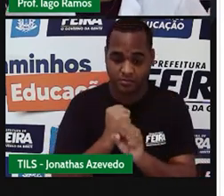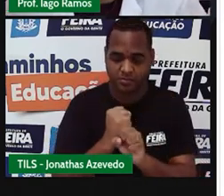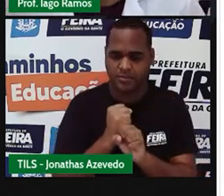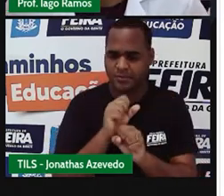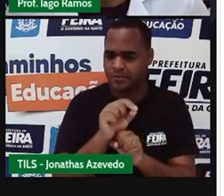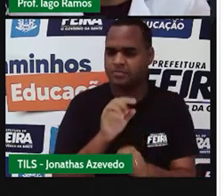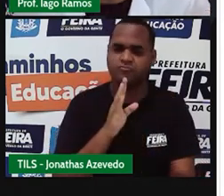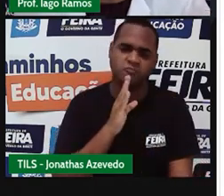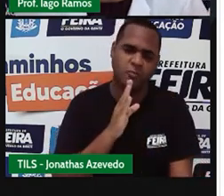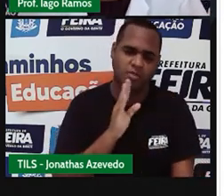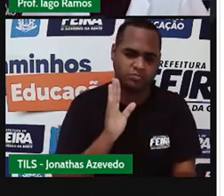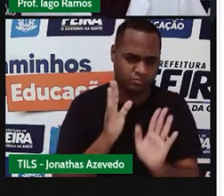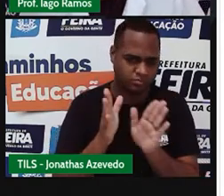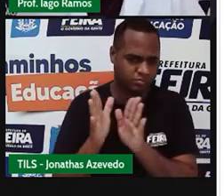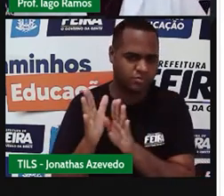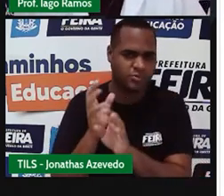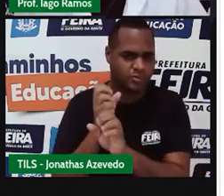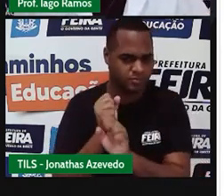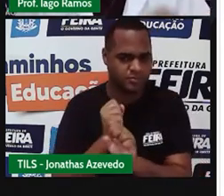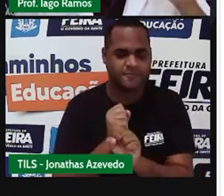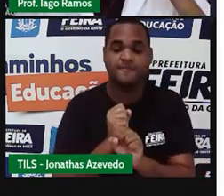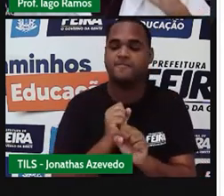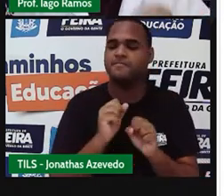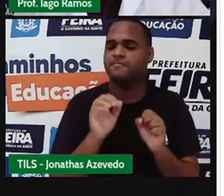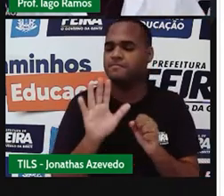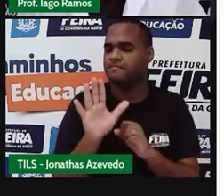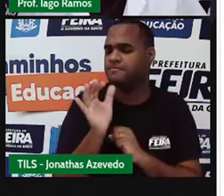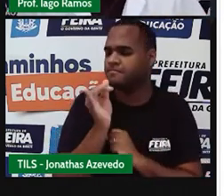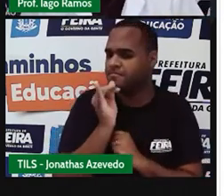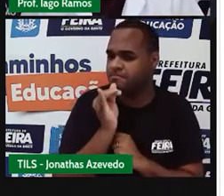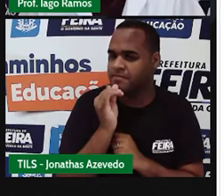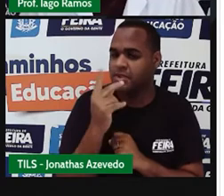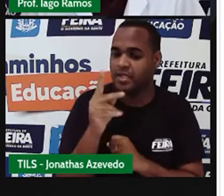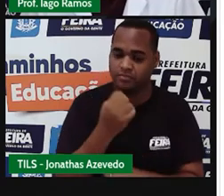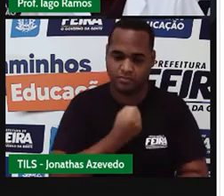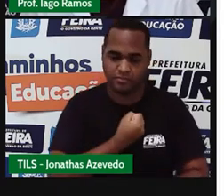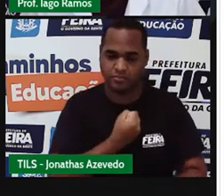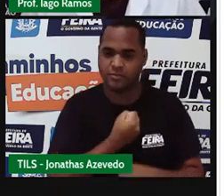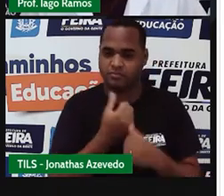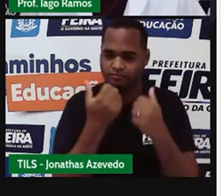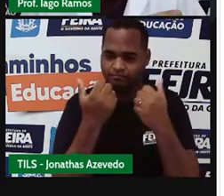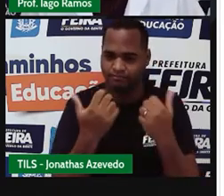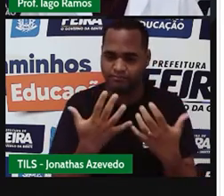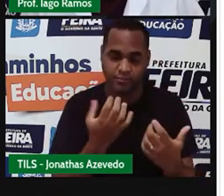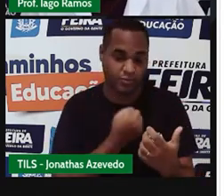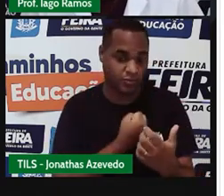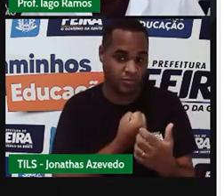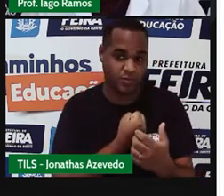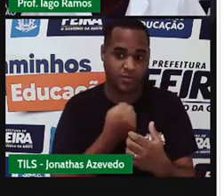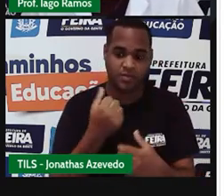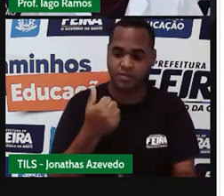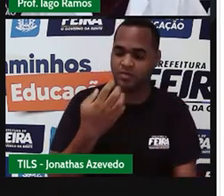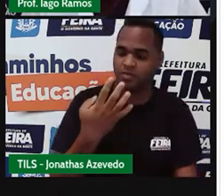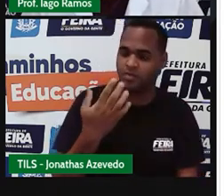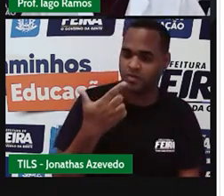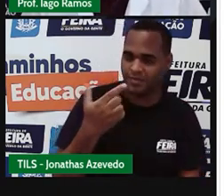gente conhece a tabuada, tá? Mas esse número aí, esse número, 142